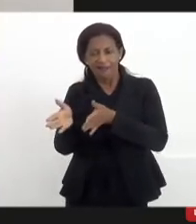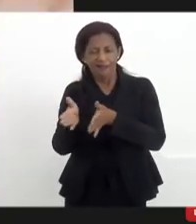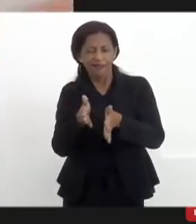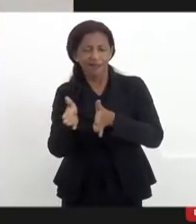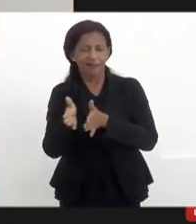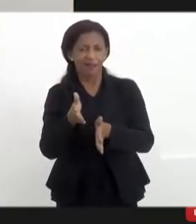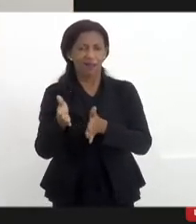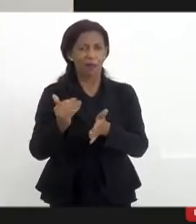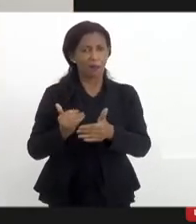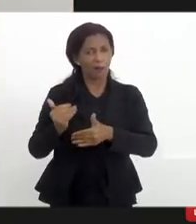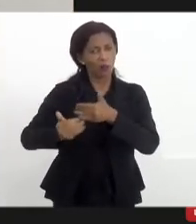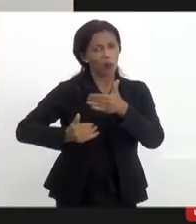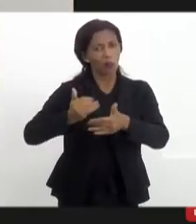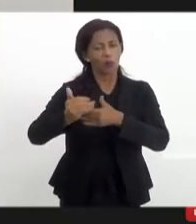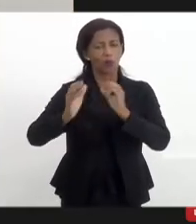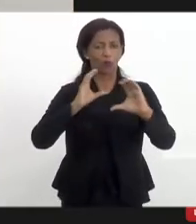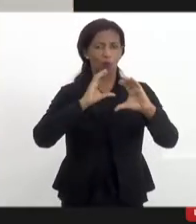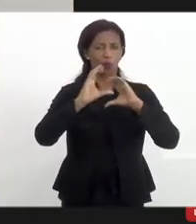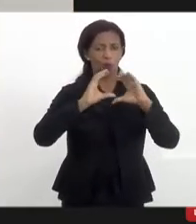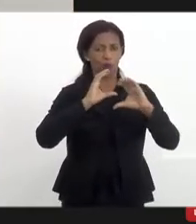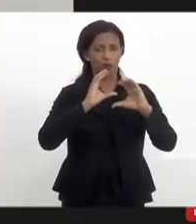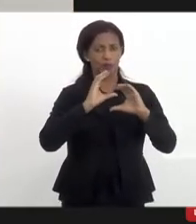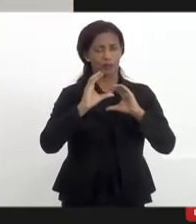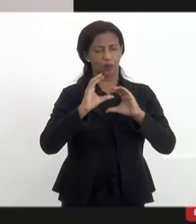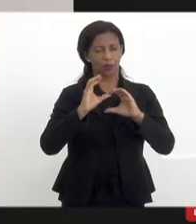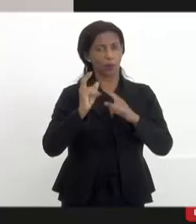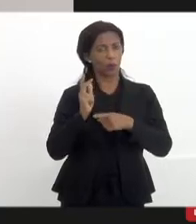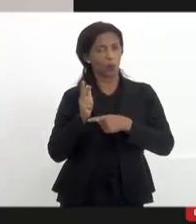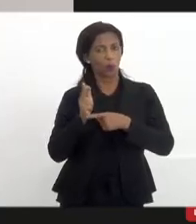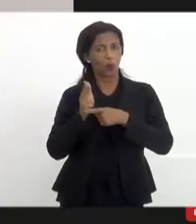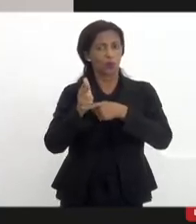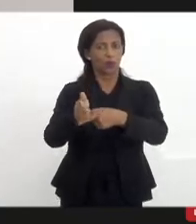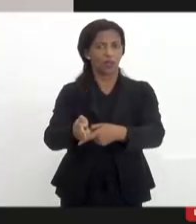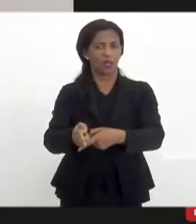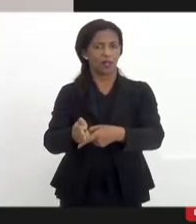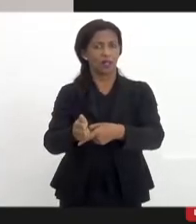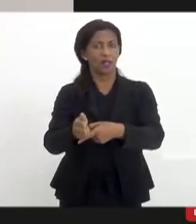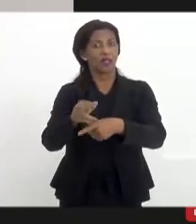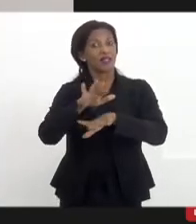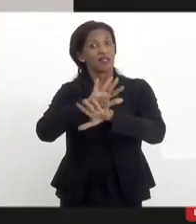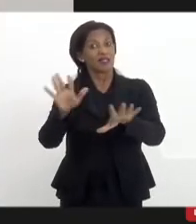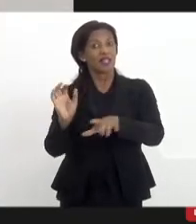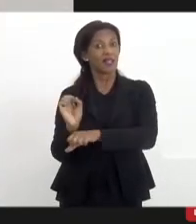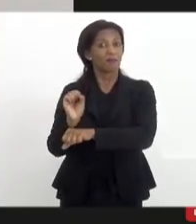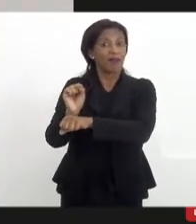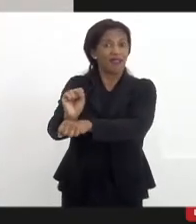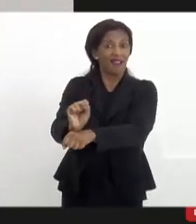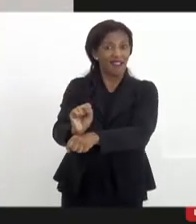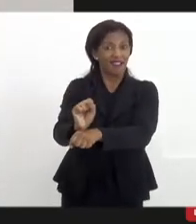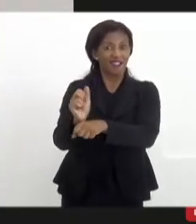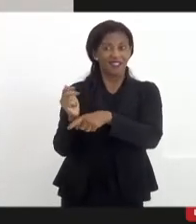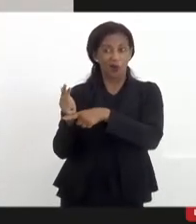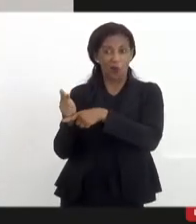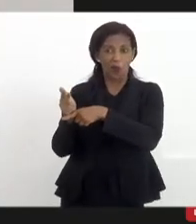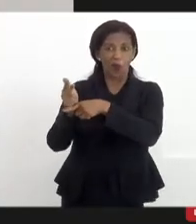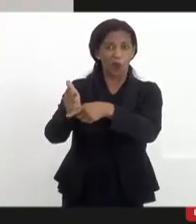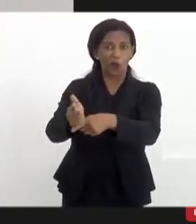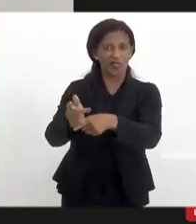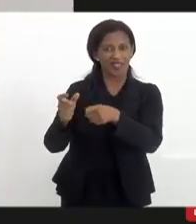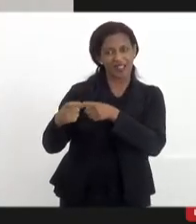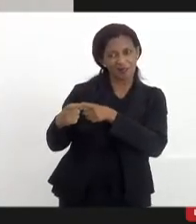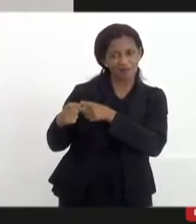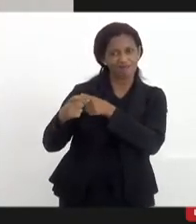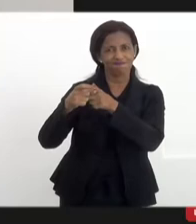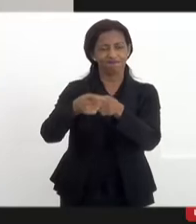possa avançar com a comunicação comunitária e sem ela deixar de ser comunitária. Isso é muito importante, porque o que faz